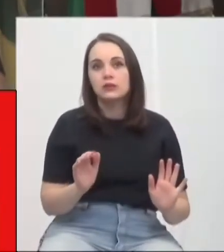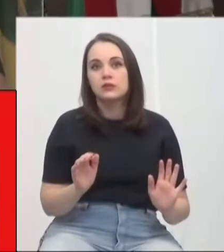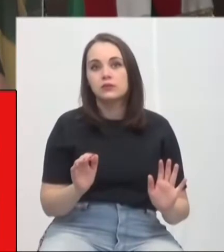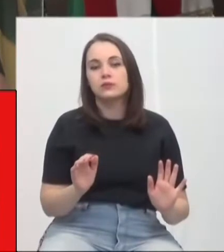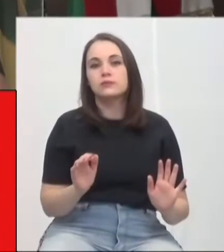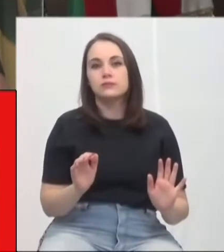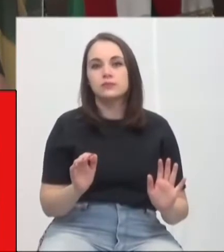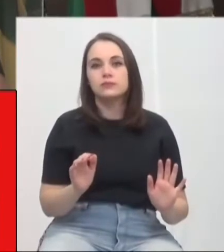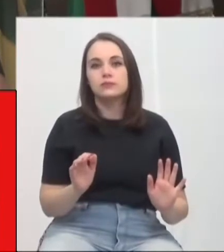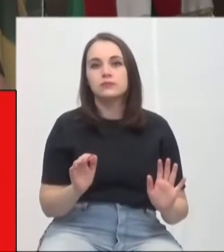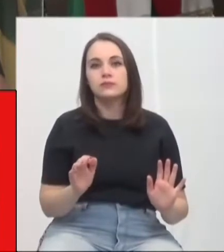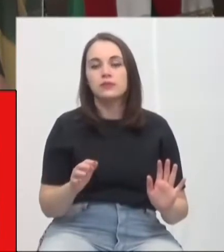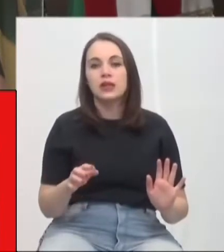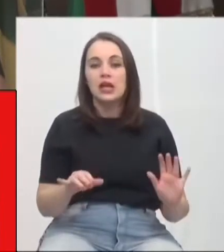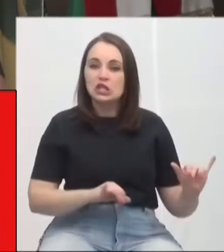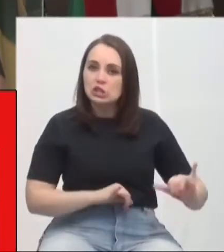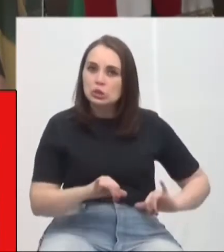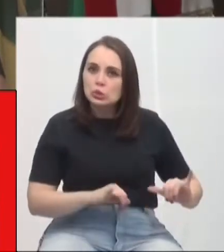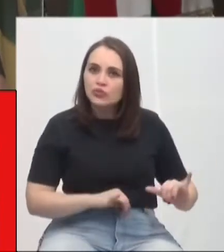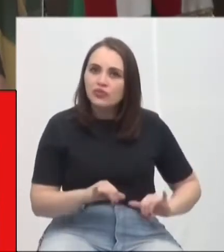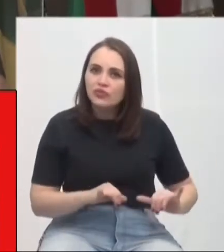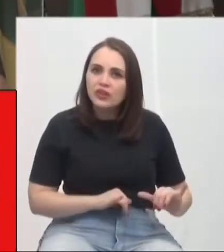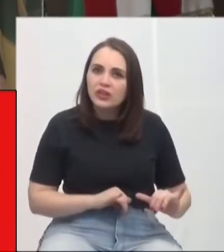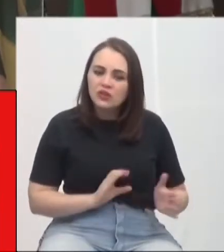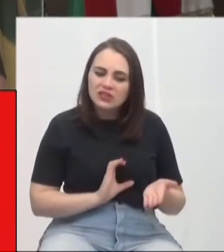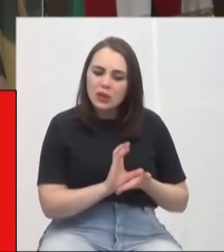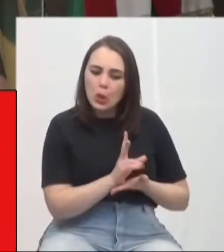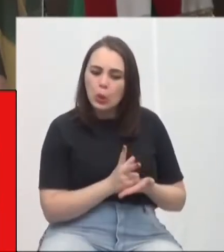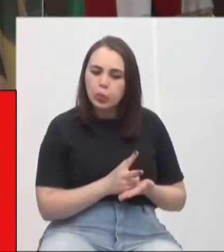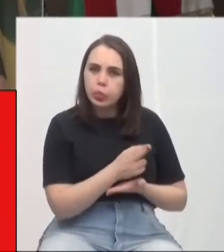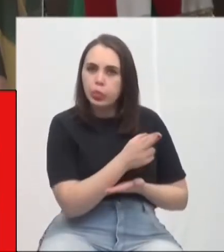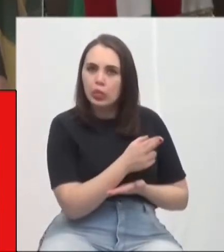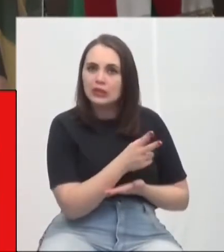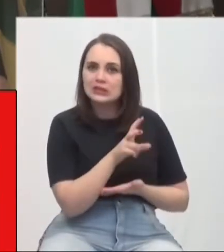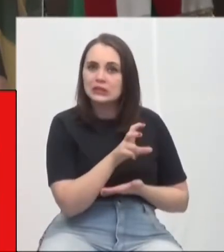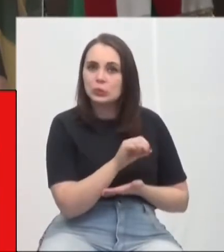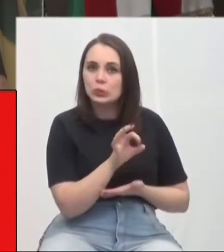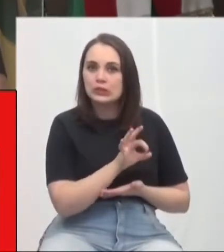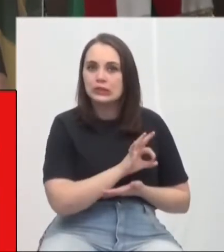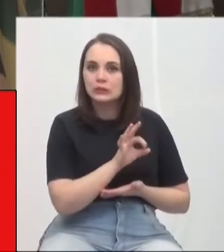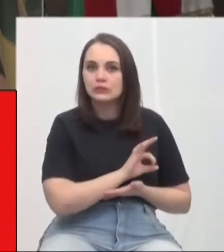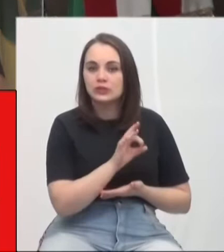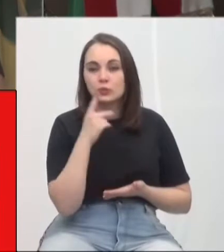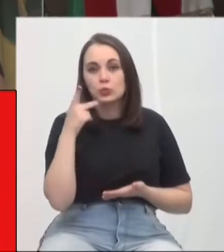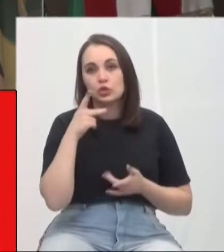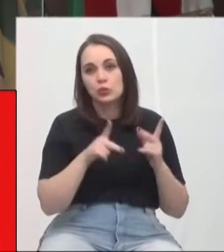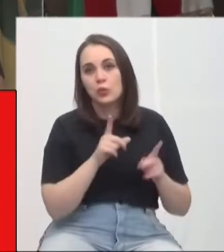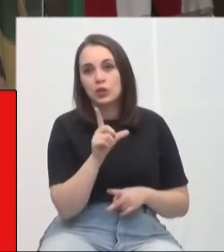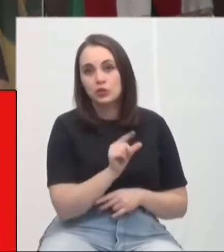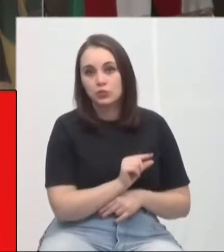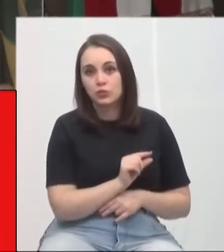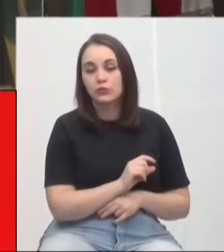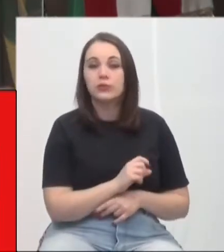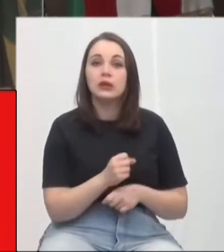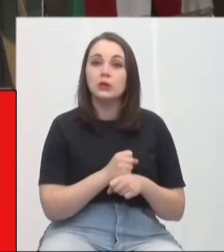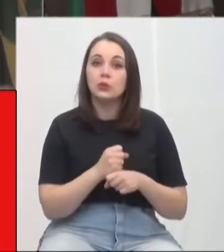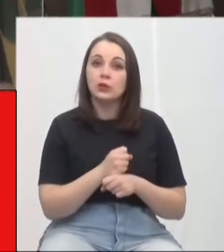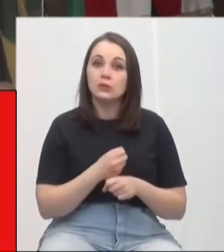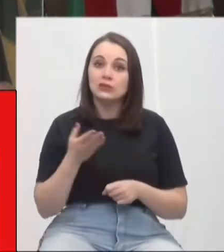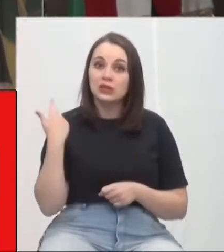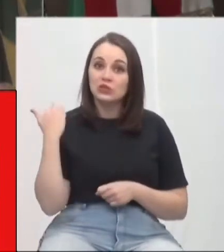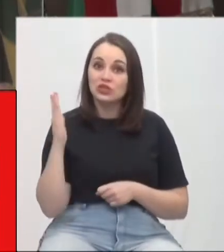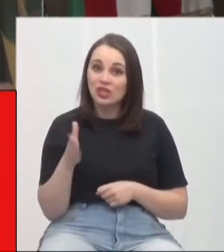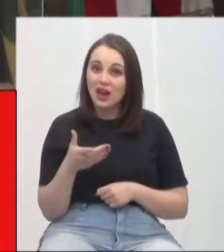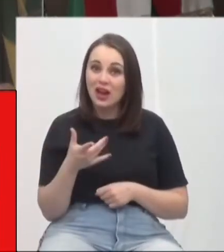colocado para as mulheres. A gente sofreu um corte no investimento de políticas públicas de 50%. Se no ano passado, já era o maior